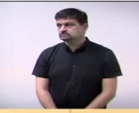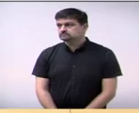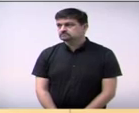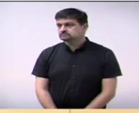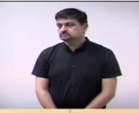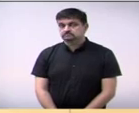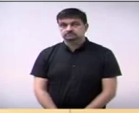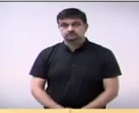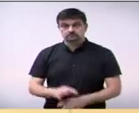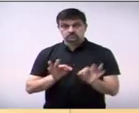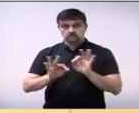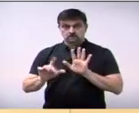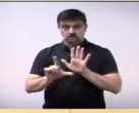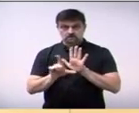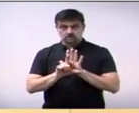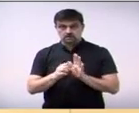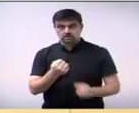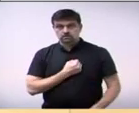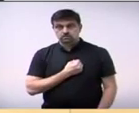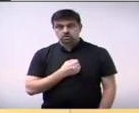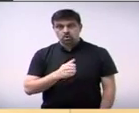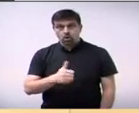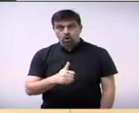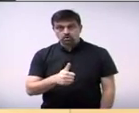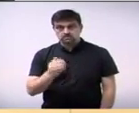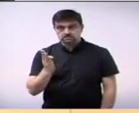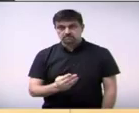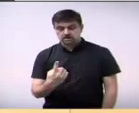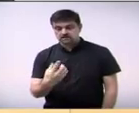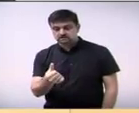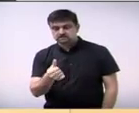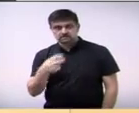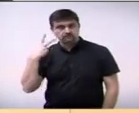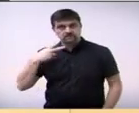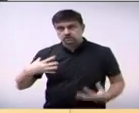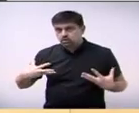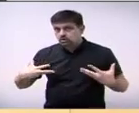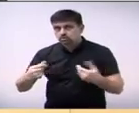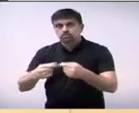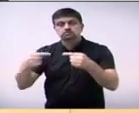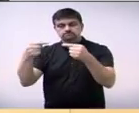O projeto de lei nº 11-16 foi aprovado por unanimidade.